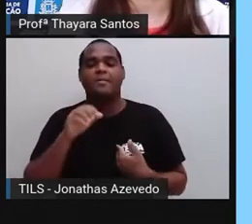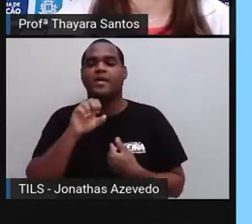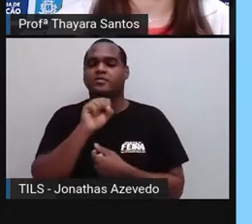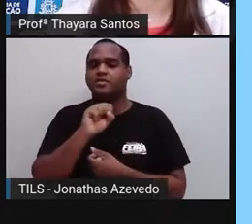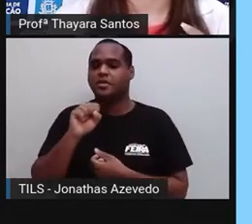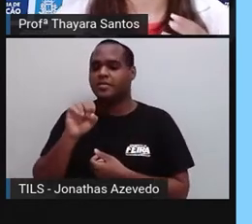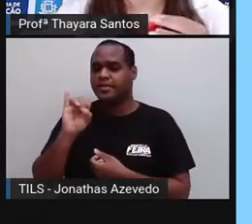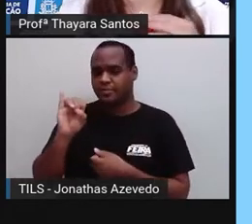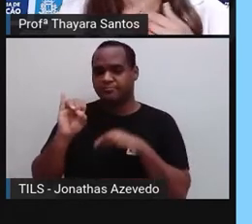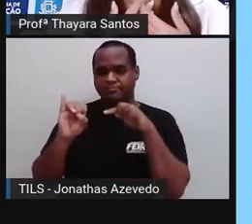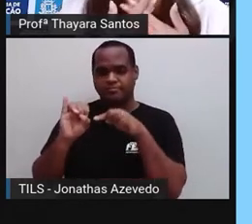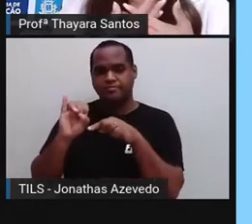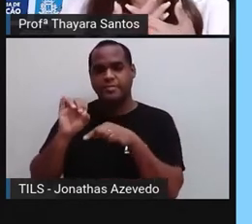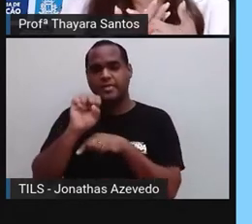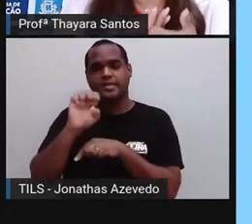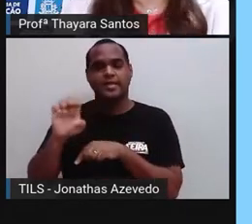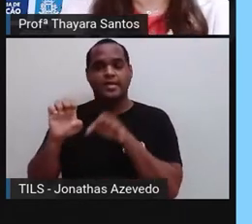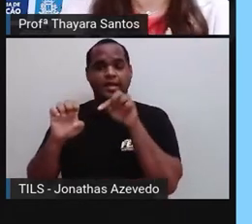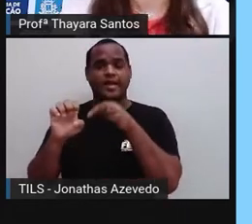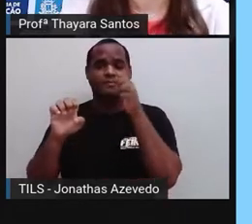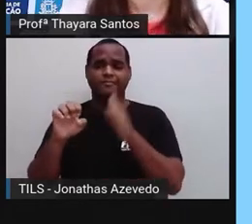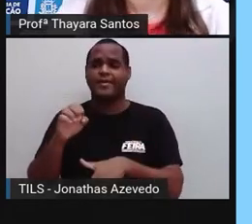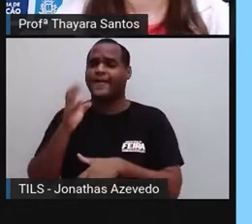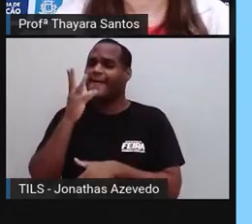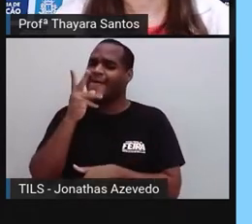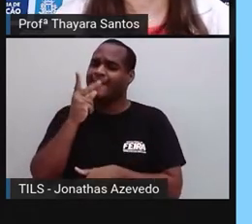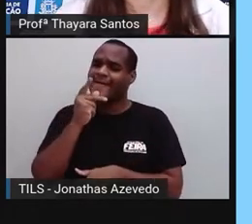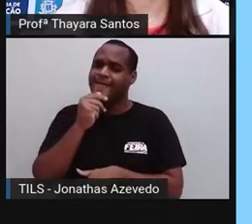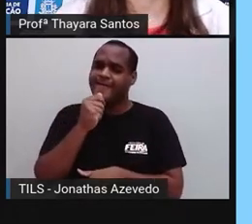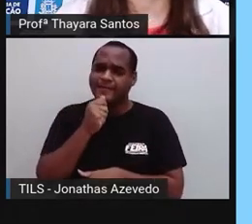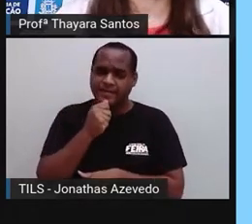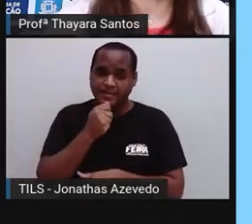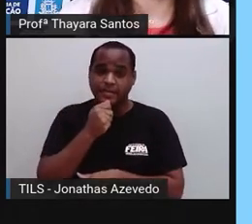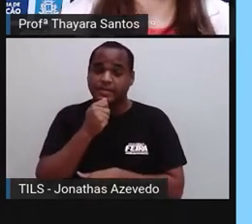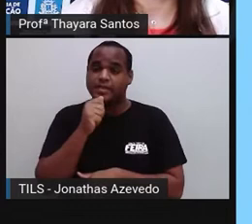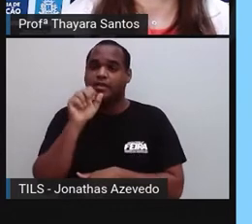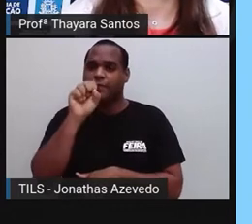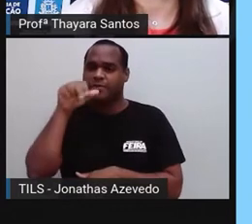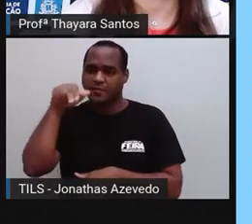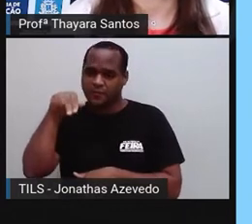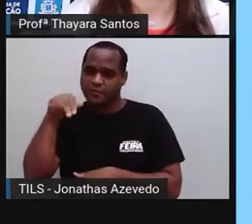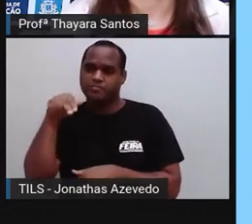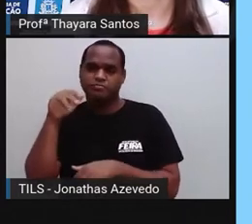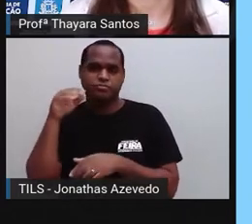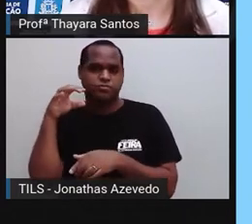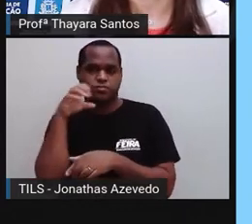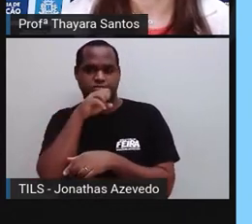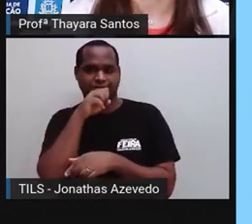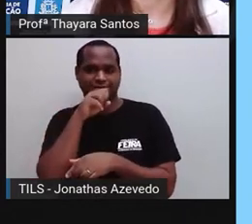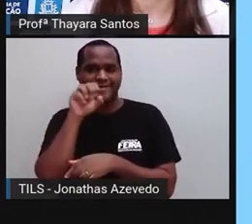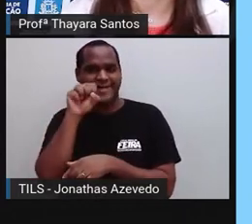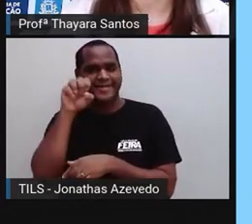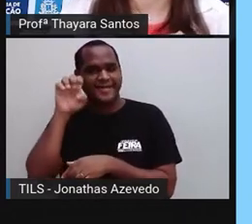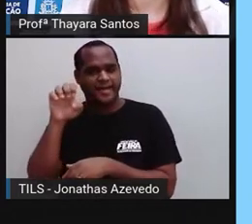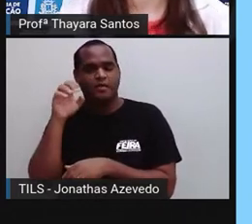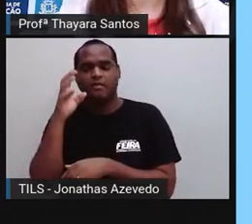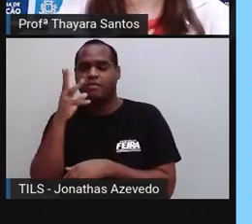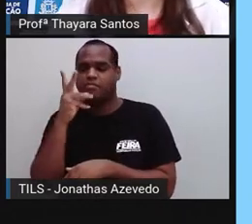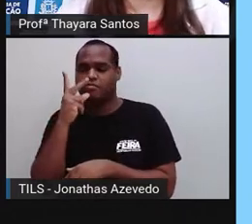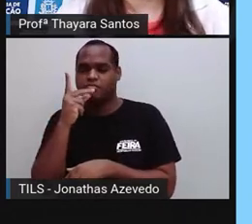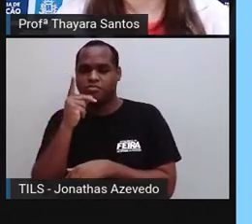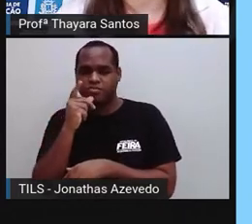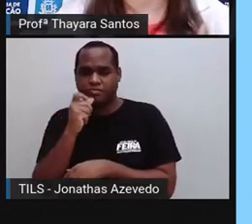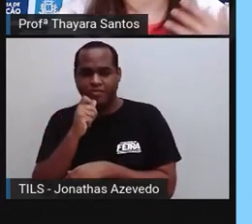endócrino, ele vai ter uma ação mais lenta. E, embora essa ação seja mais lenta, ela tem efeitos que vão ser